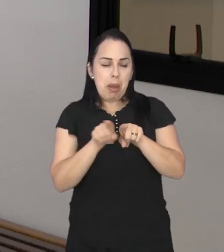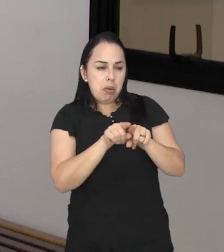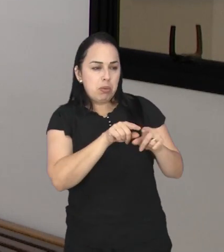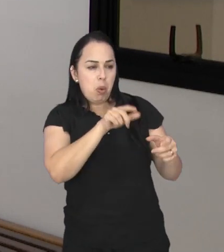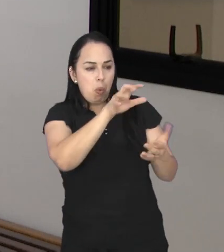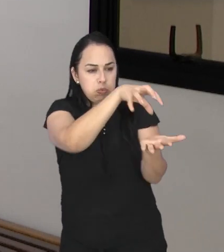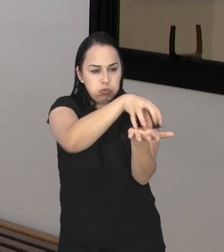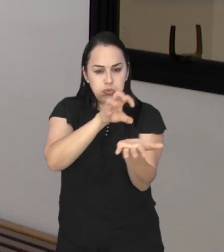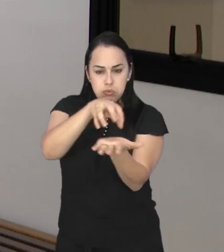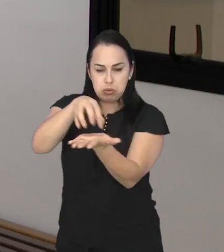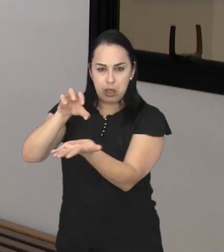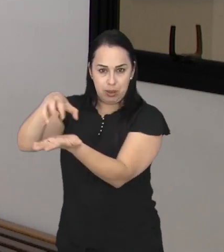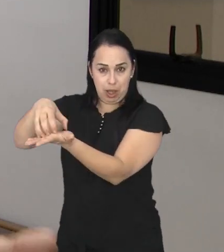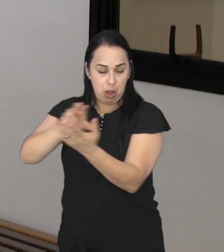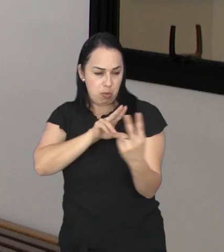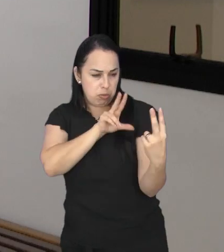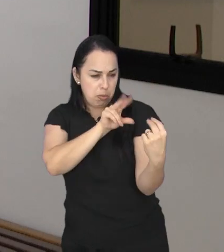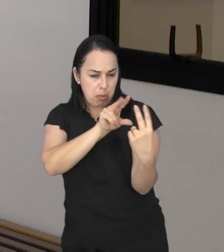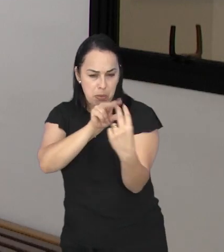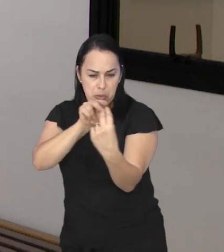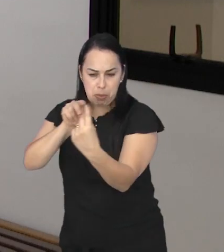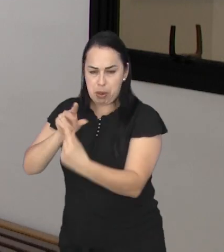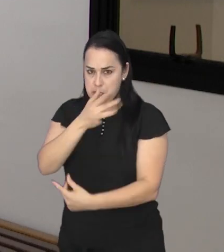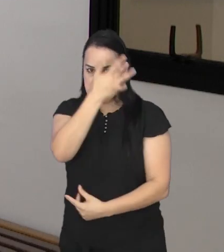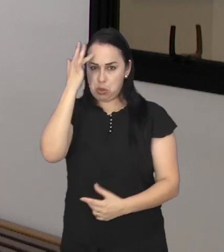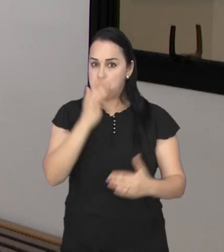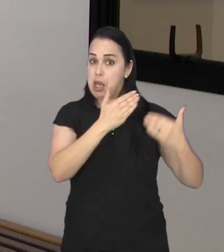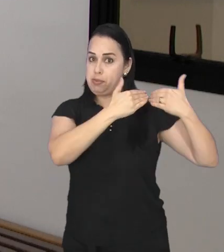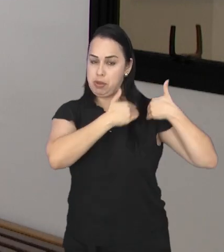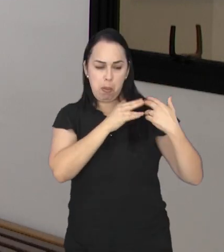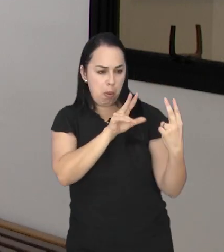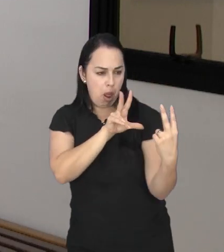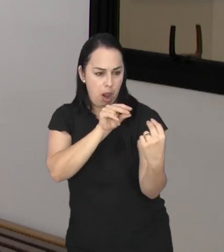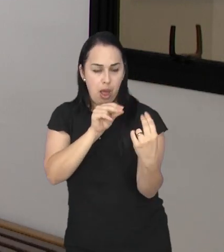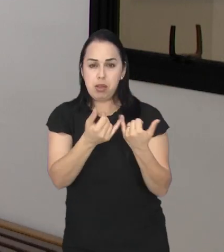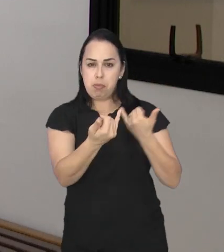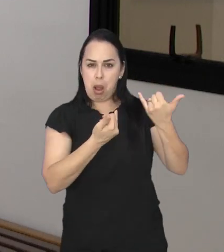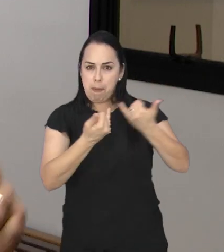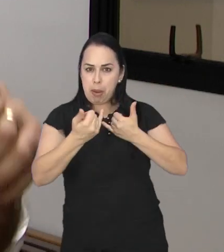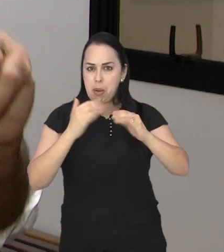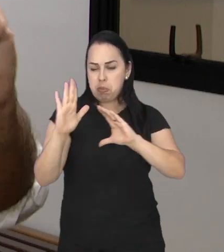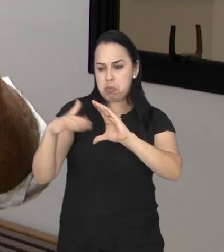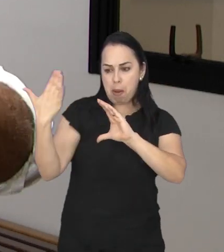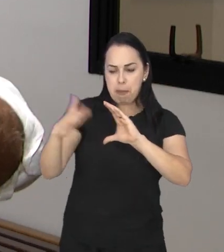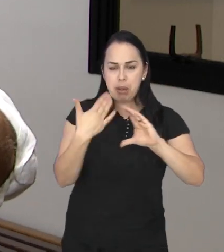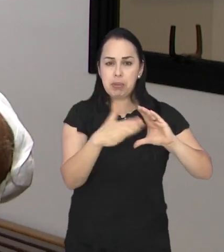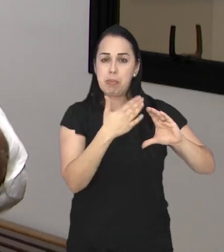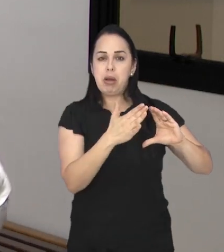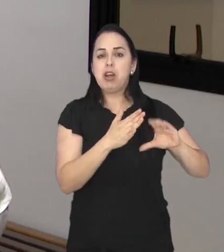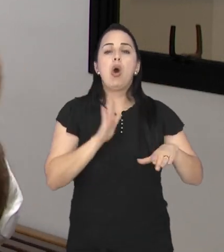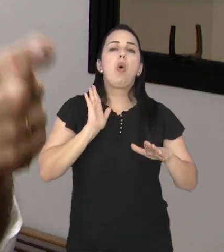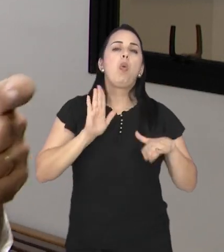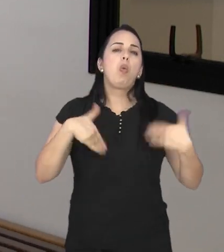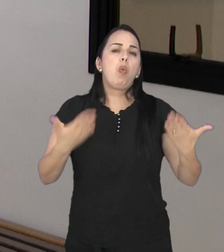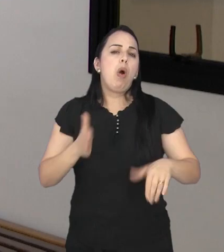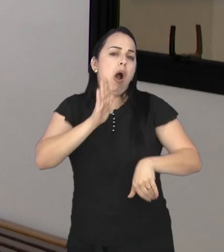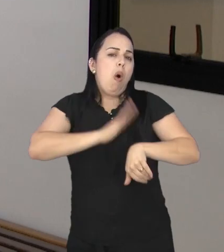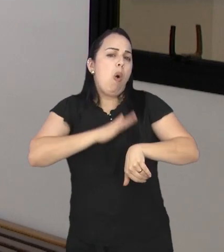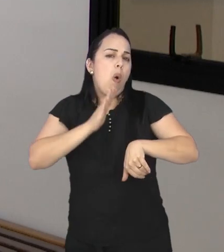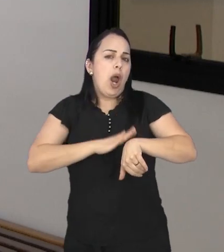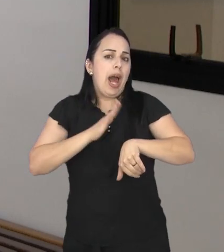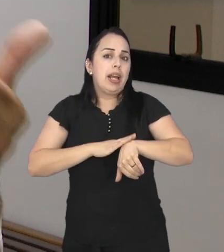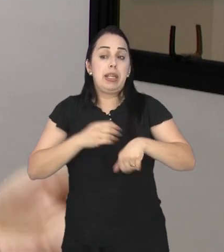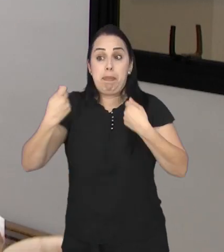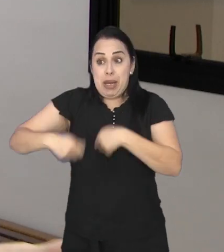das unidades básicas de saúde, assim como os UPAs, os hospitais, e eles já têm dado para a gente realmente alguns horários, momentos de